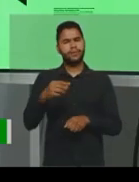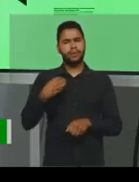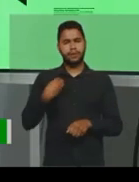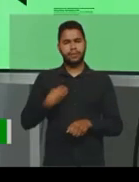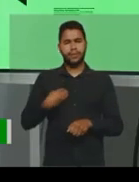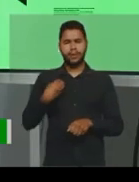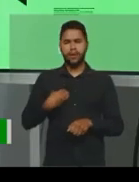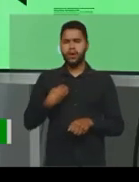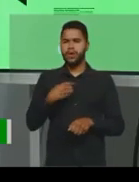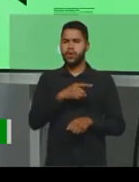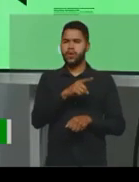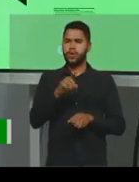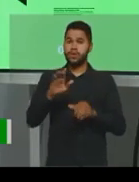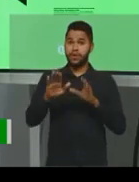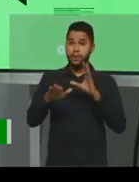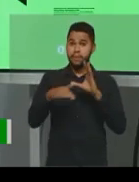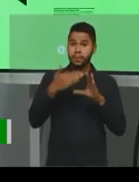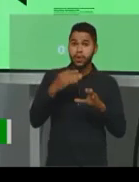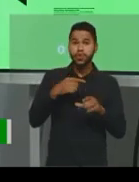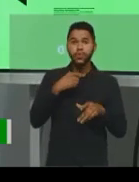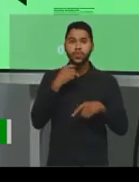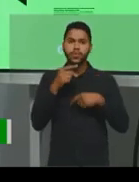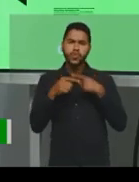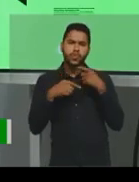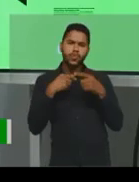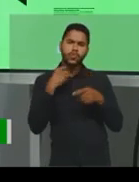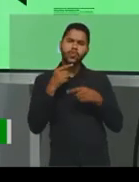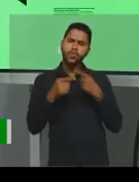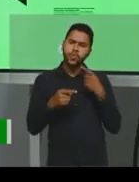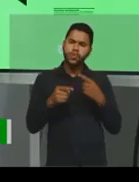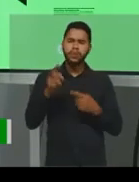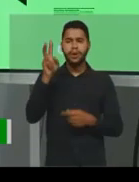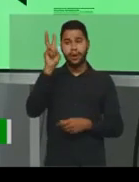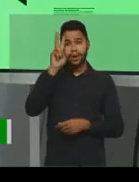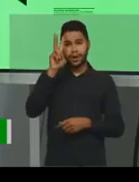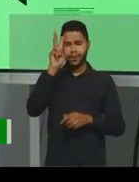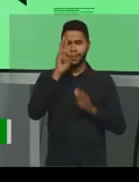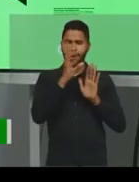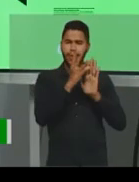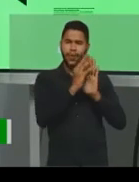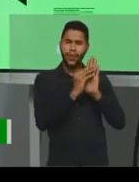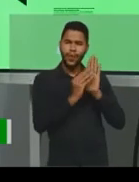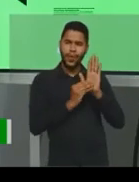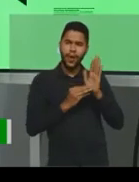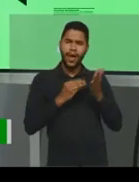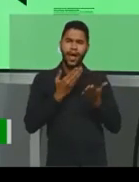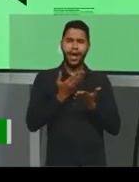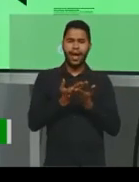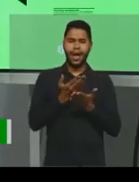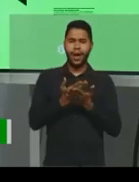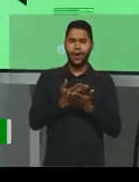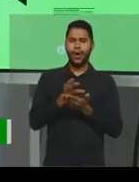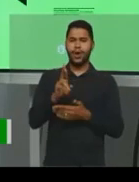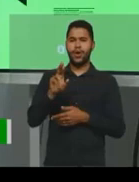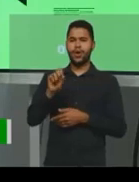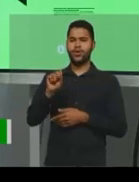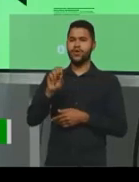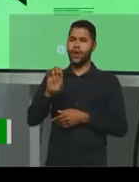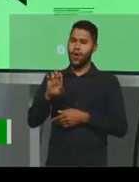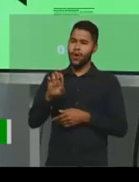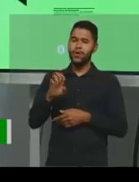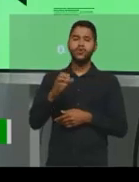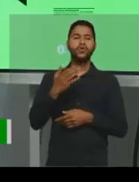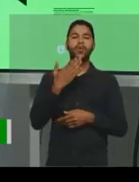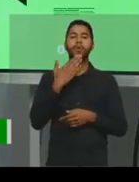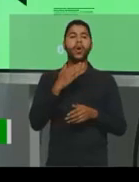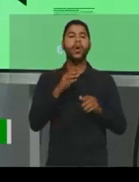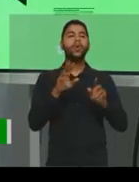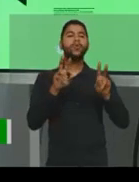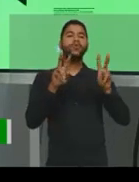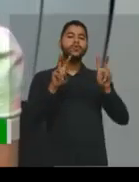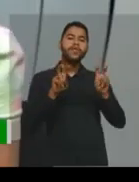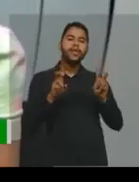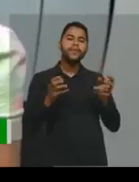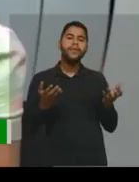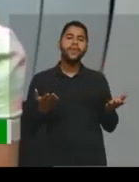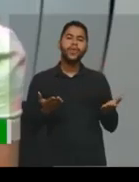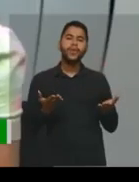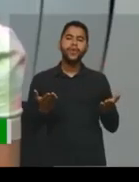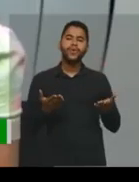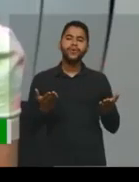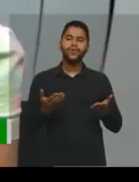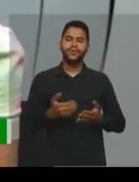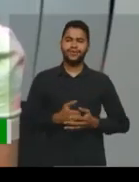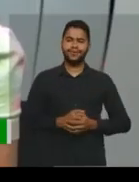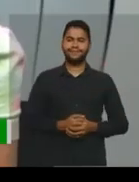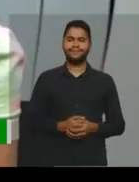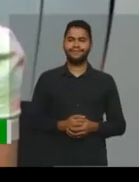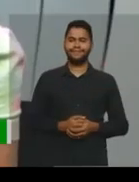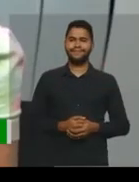Enquanto você manda mais dúvidas para a gente, vamos relembrar as aulas da professora Rose. Professora Rose, tudo bem? Tudo bem, Dani.